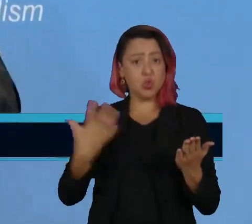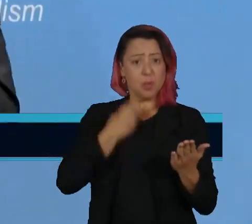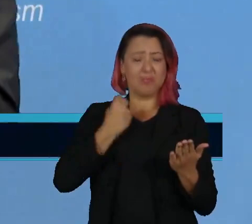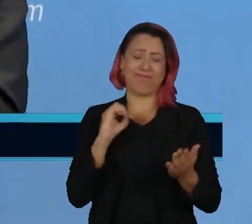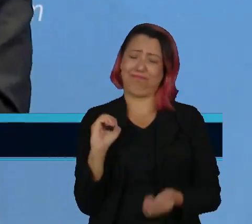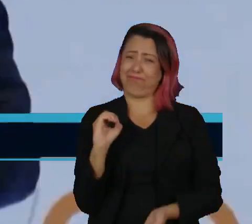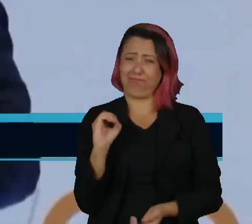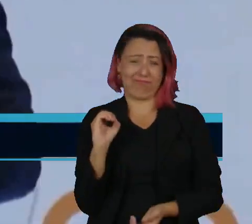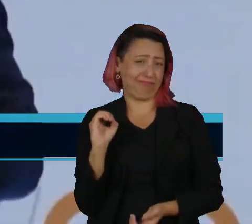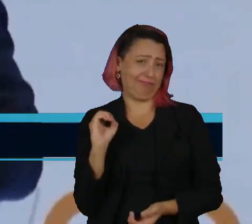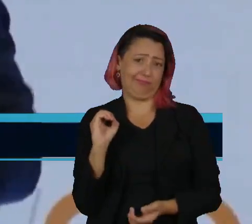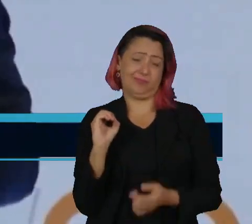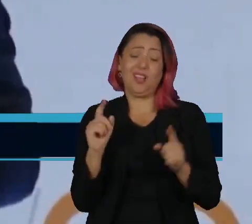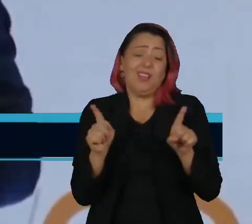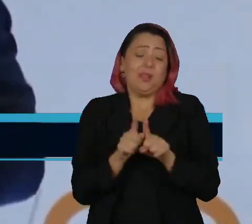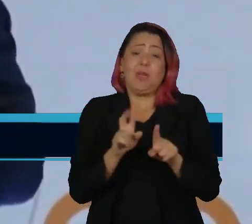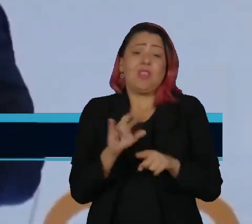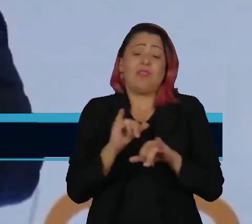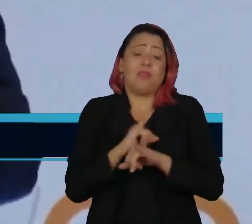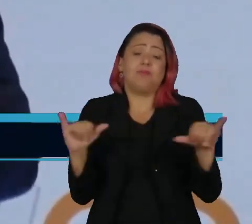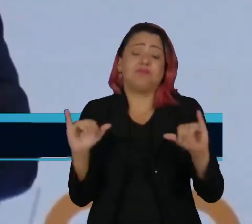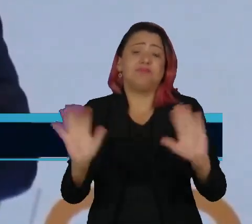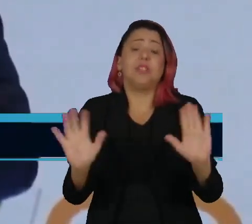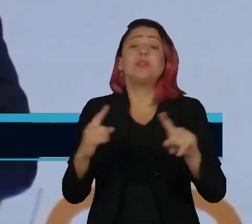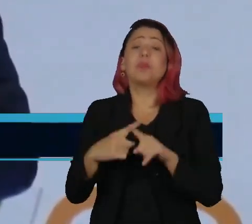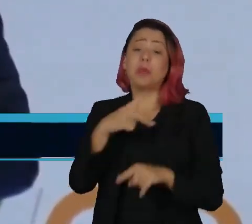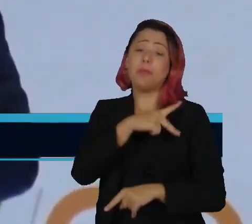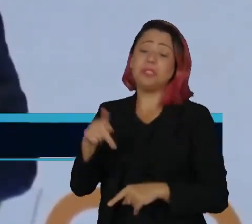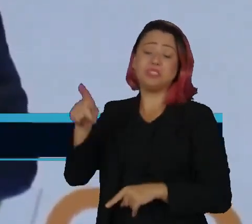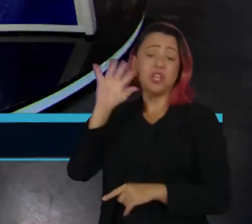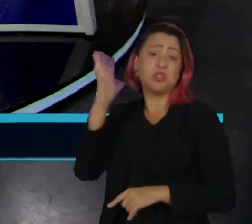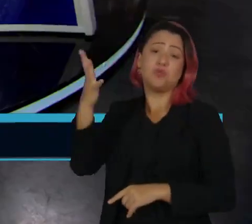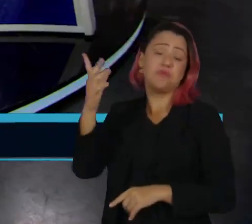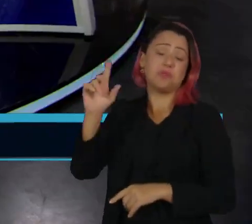oficial porque é uma decisão soberana da Argentina.